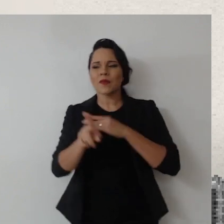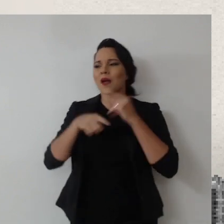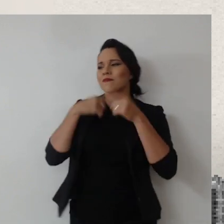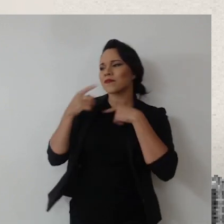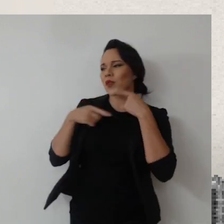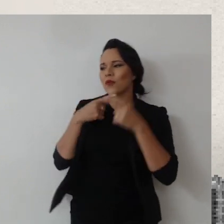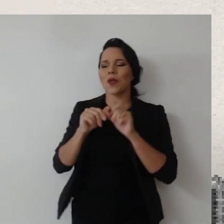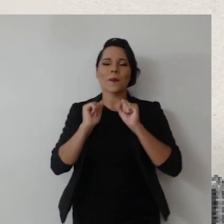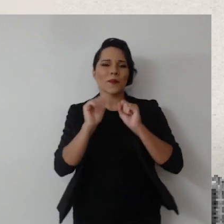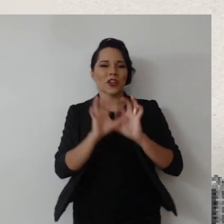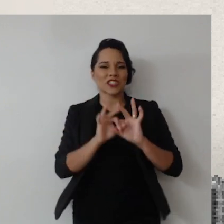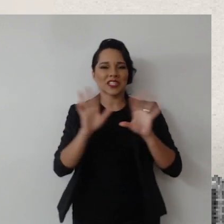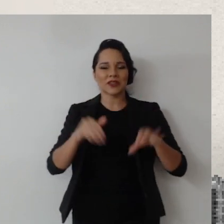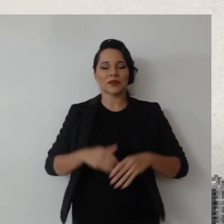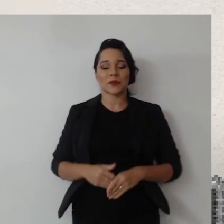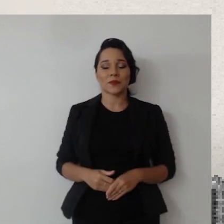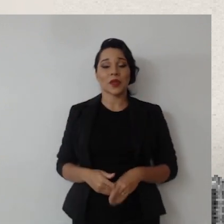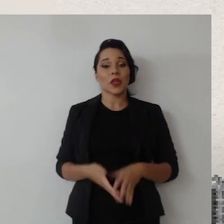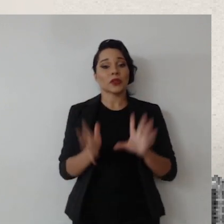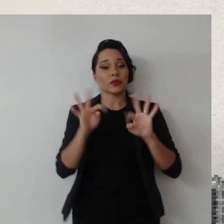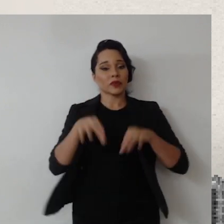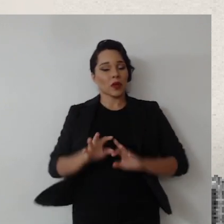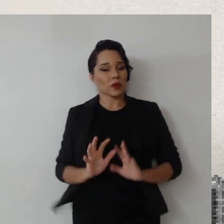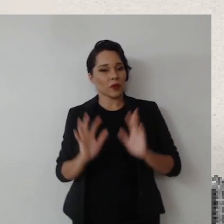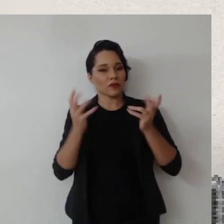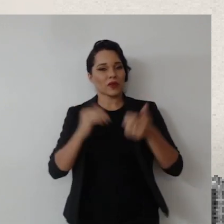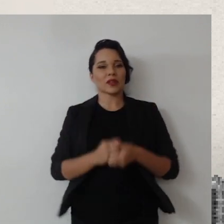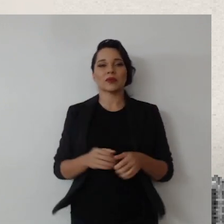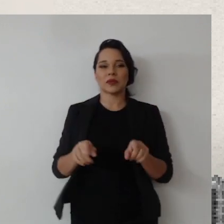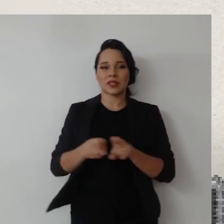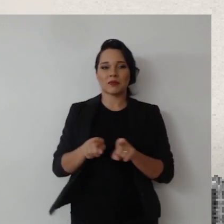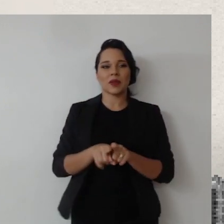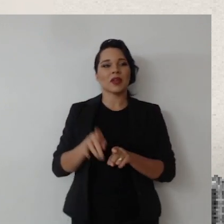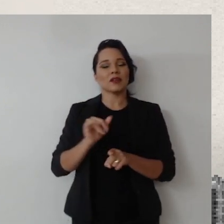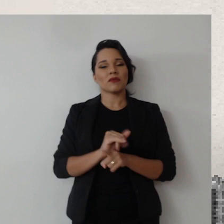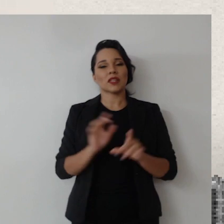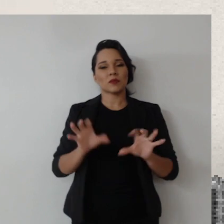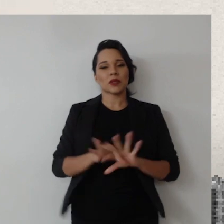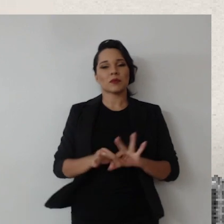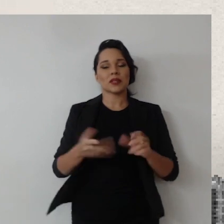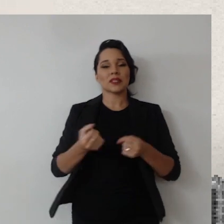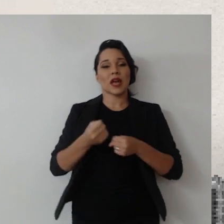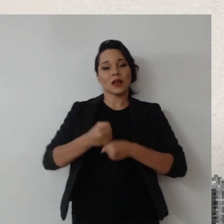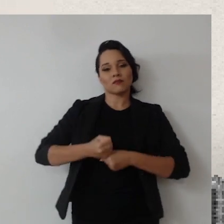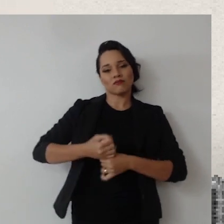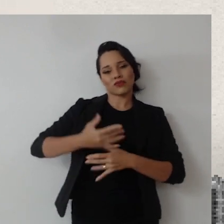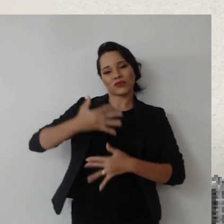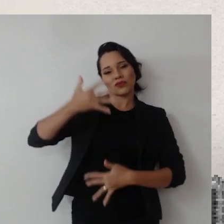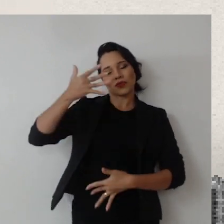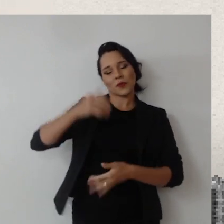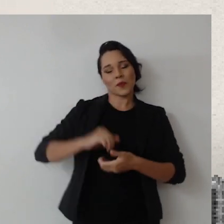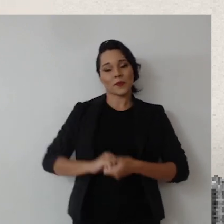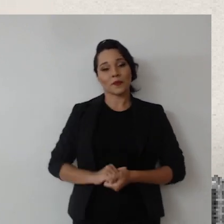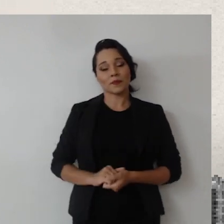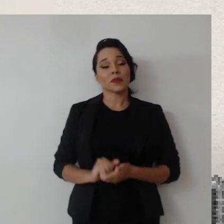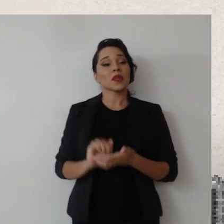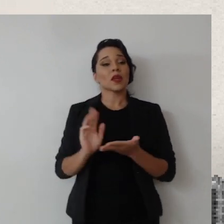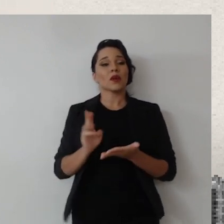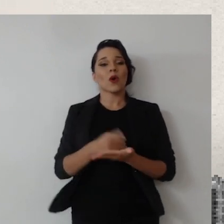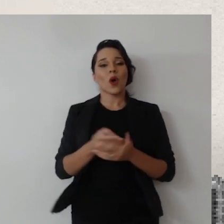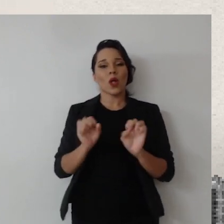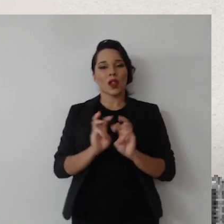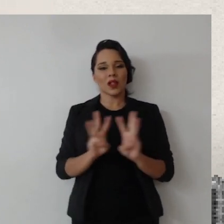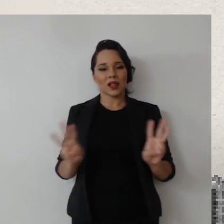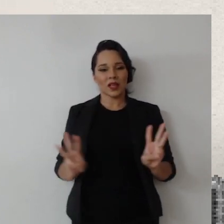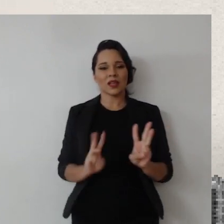e tirar as dúvidas de vocês. Ao término do evento, também, a gente vai disponibilizar no chat aqui desse encontro o